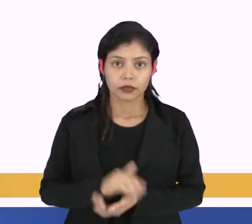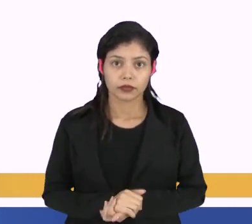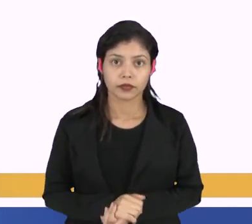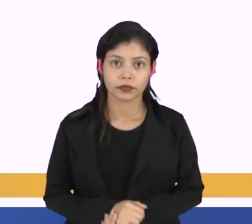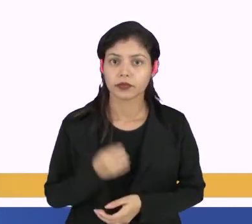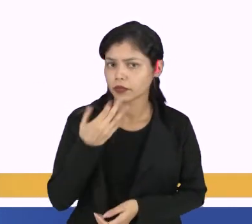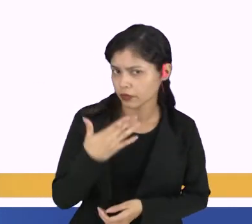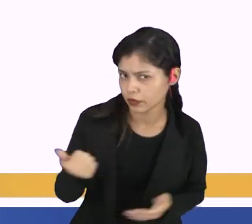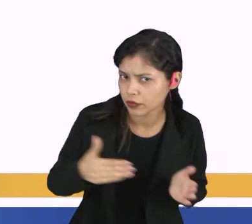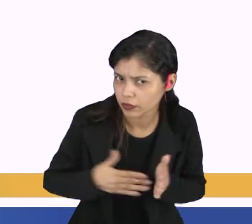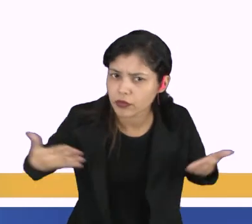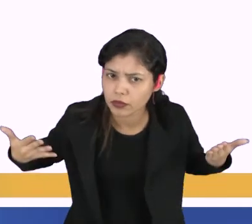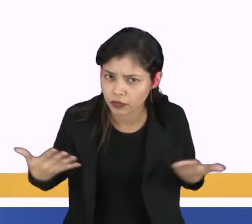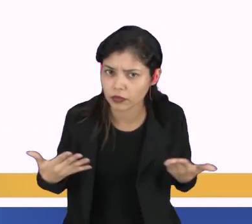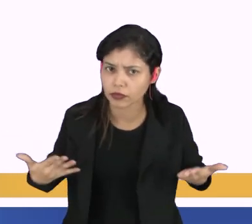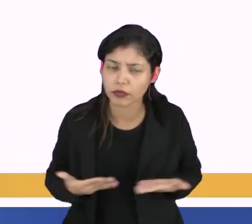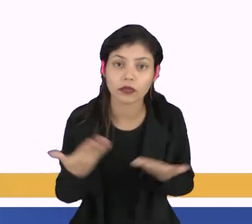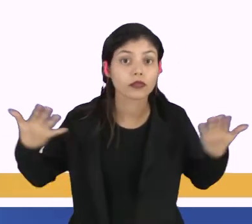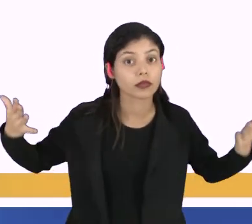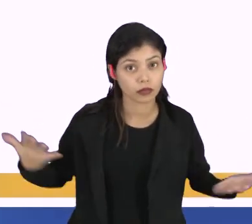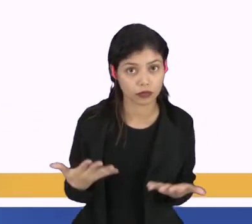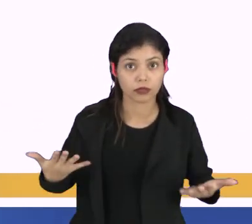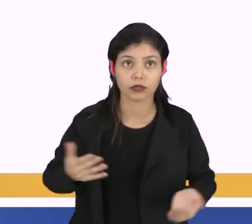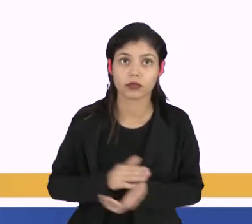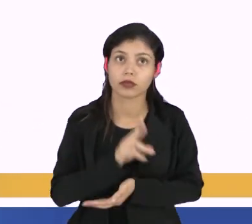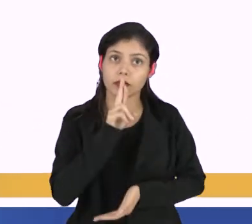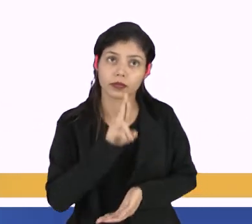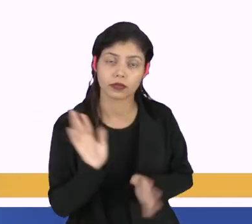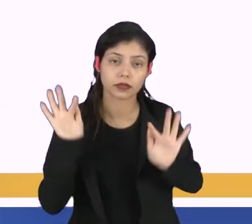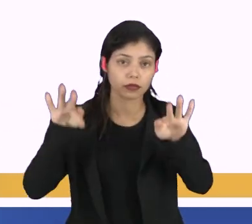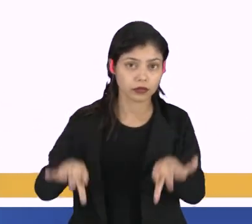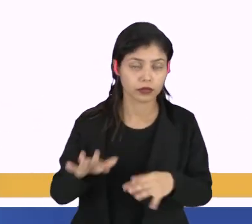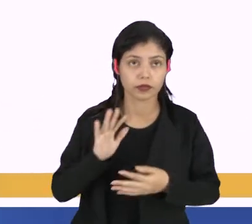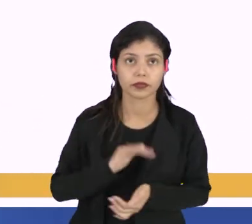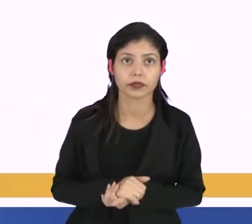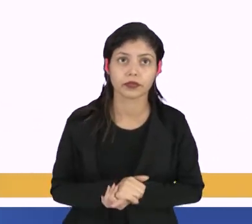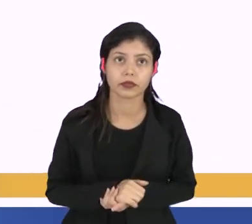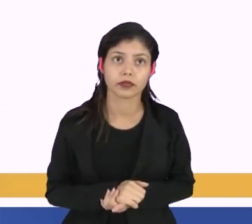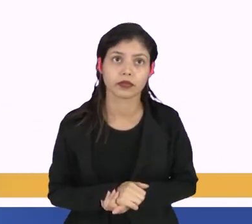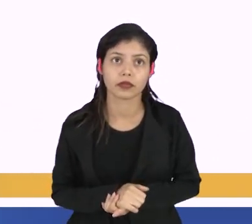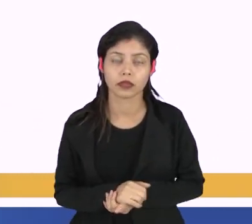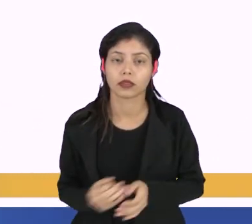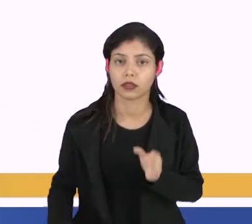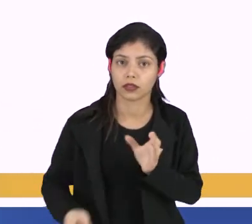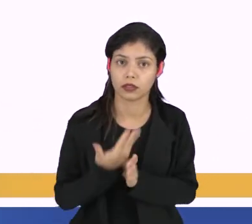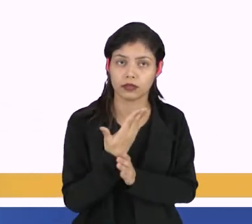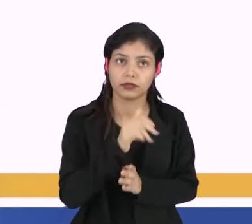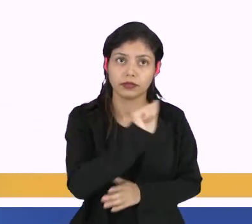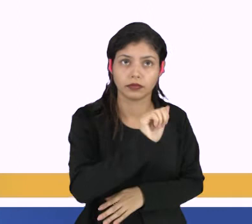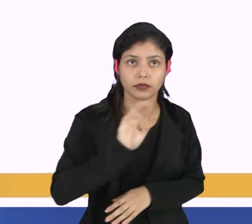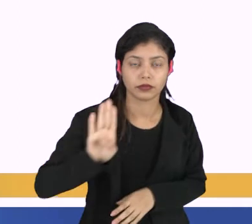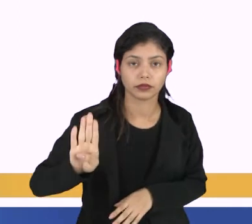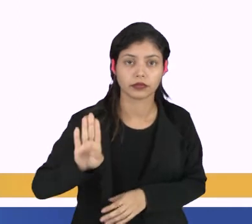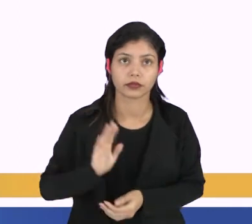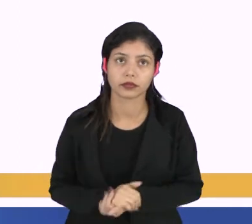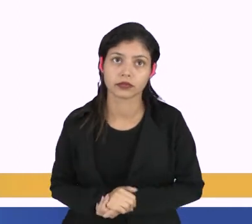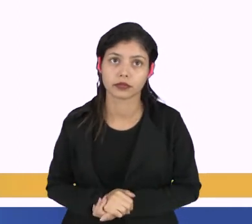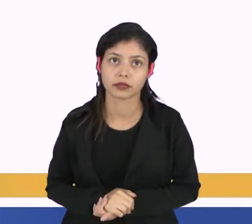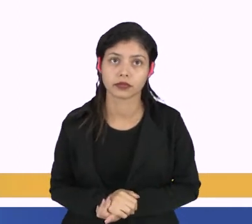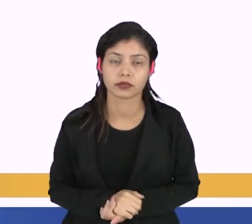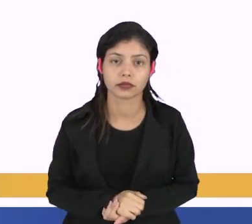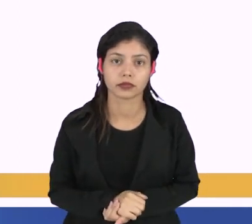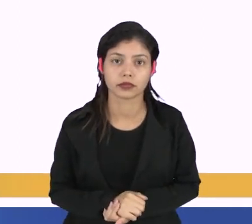Pessoal, tudo bem até aqui? Agora nós vamos ter o resultado final, né? Então o produto de A vezes B,